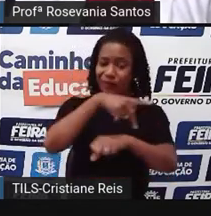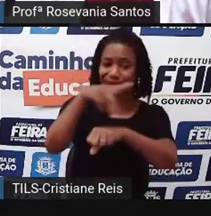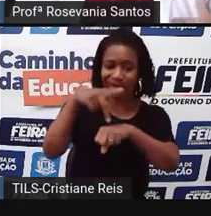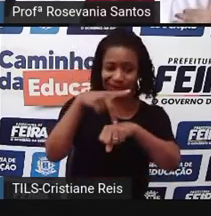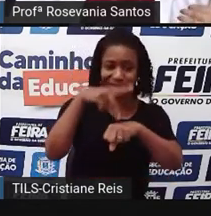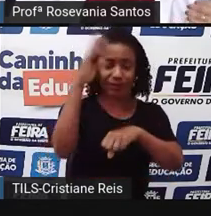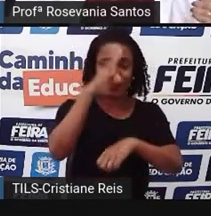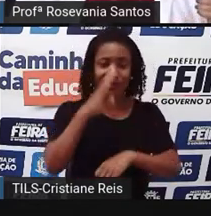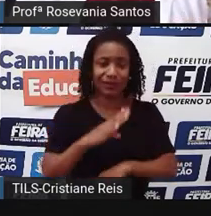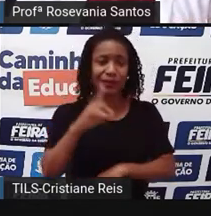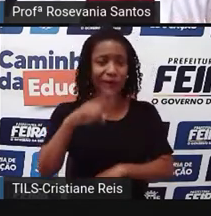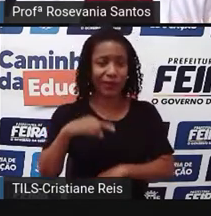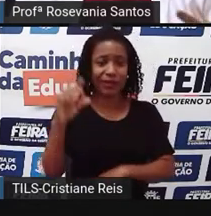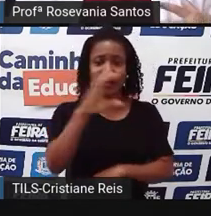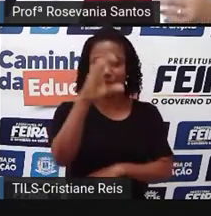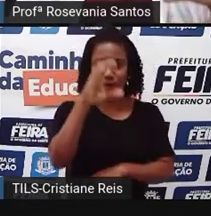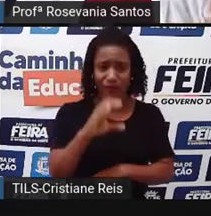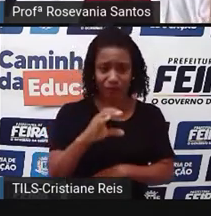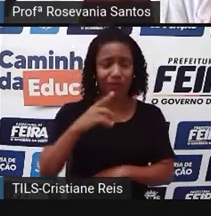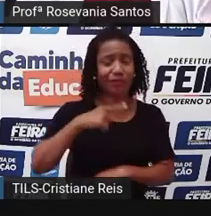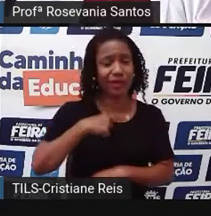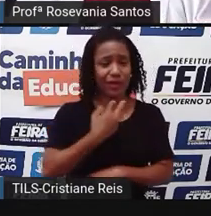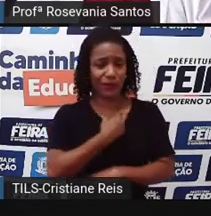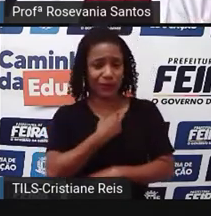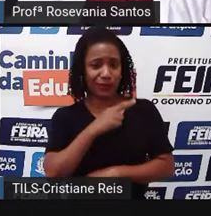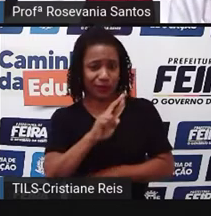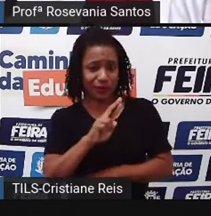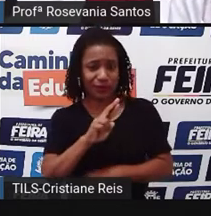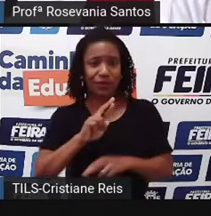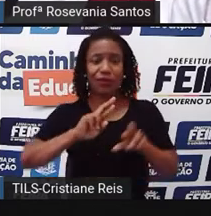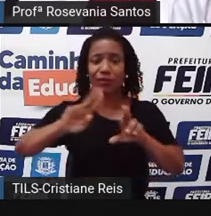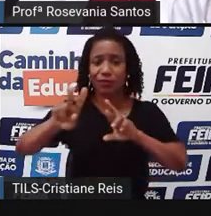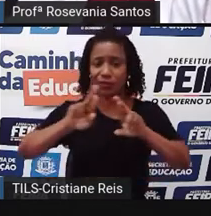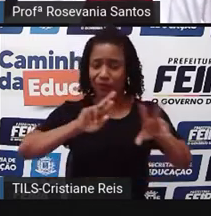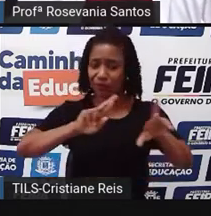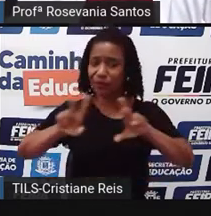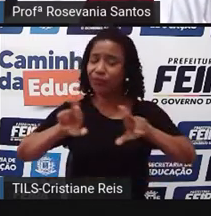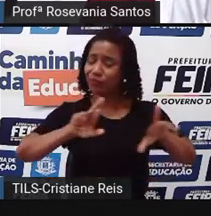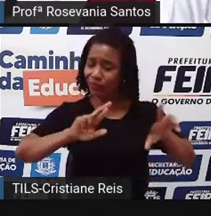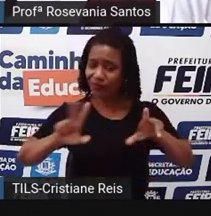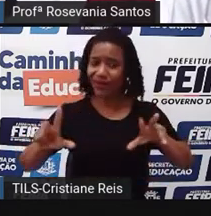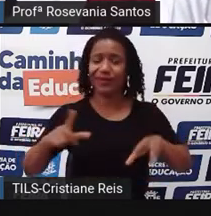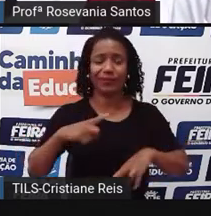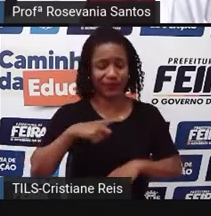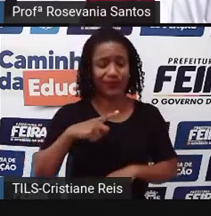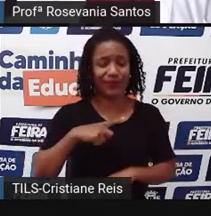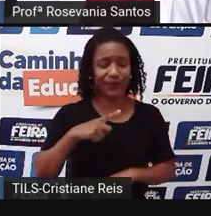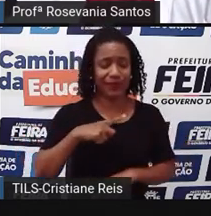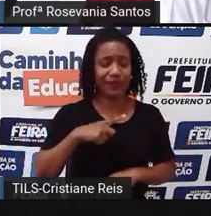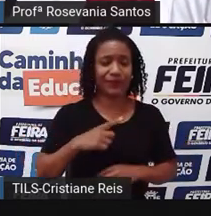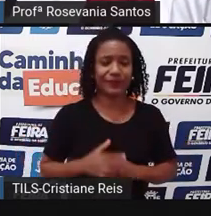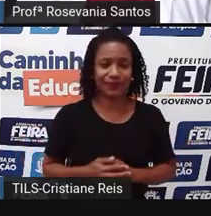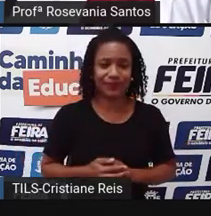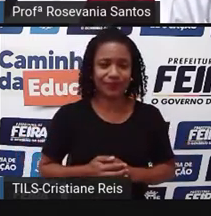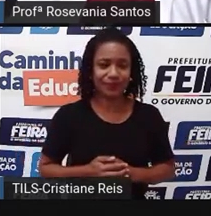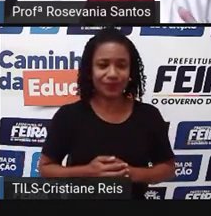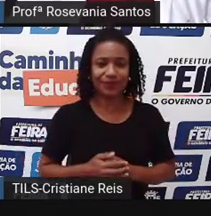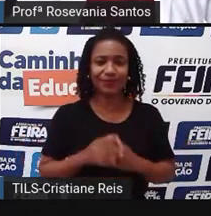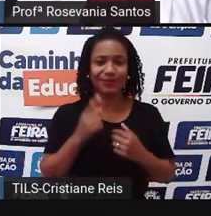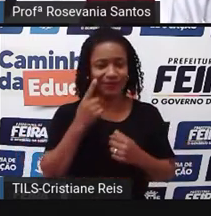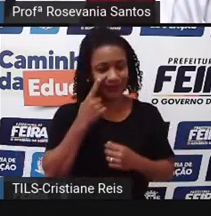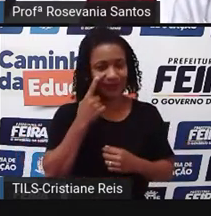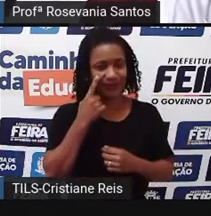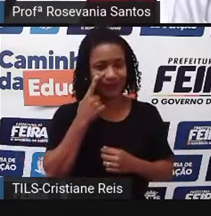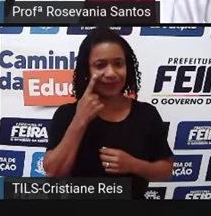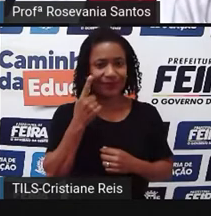percebe, né? Várias outras religiões com números bastante expressivos, né? Assim, destacando-se mesmo